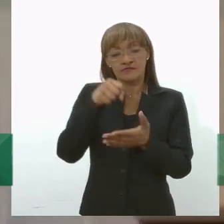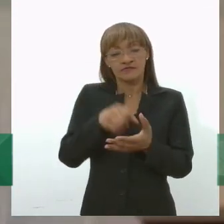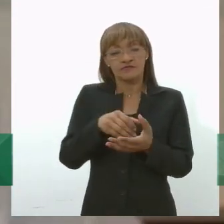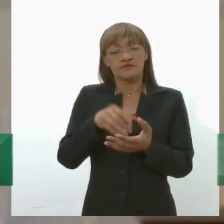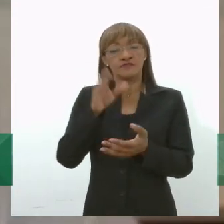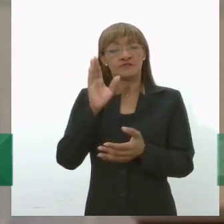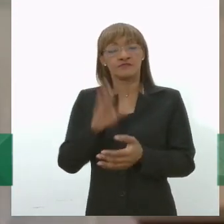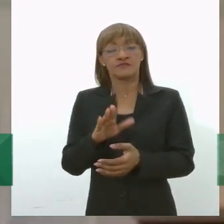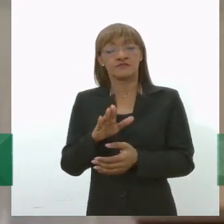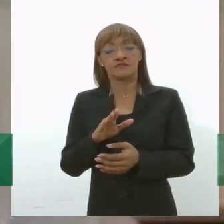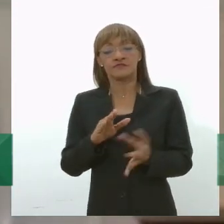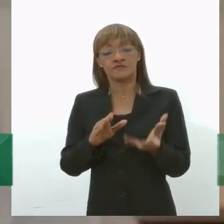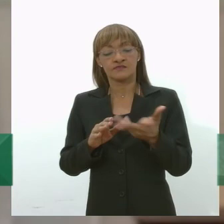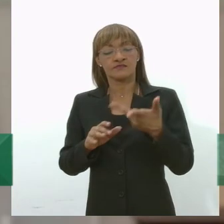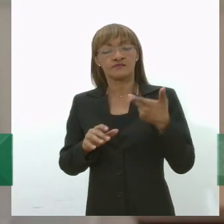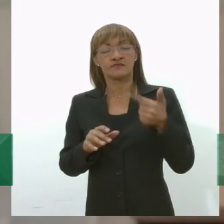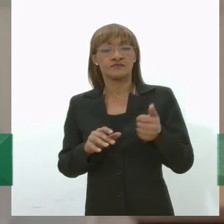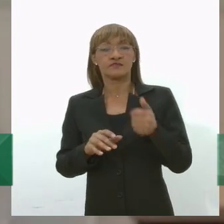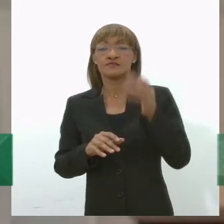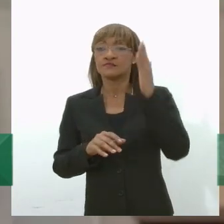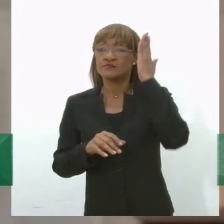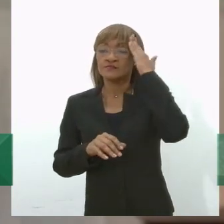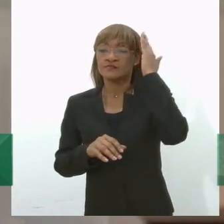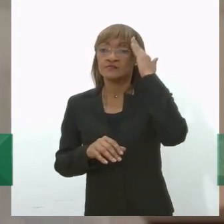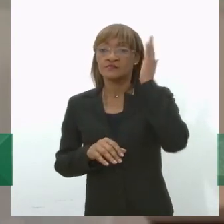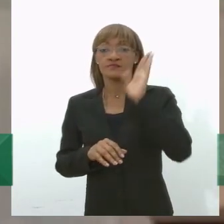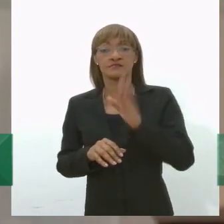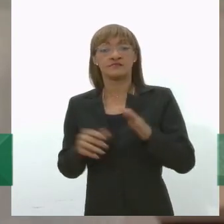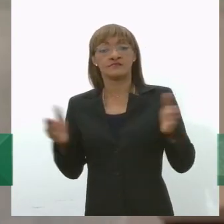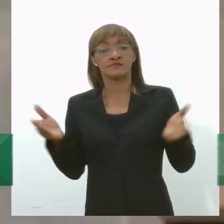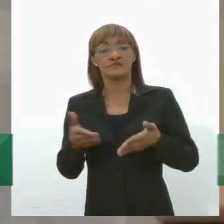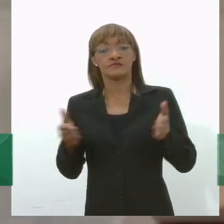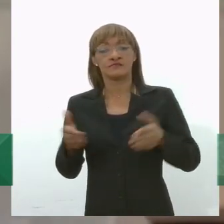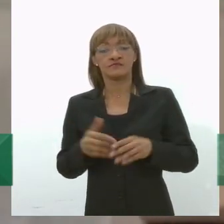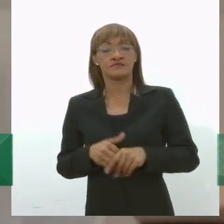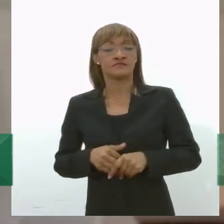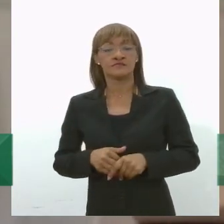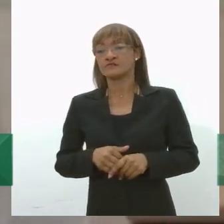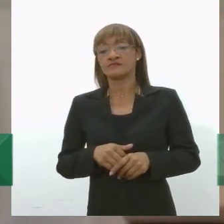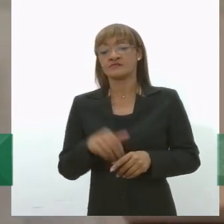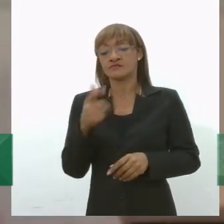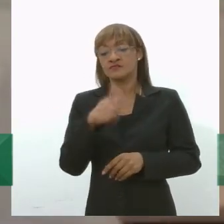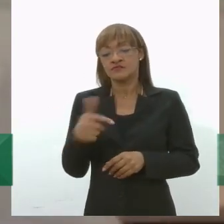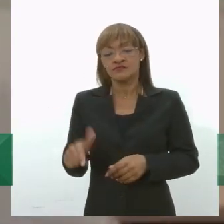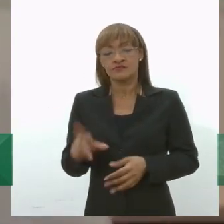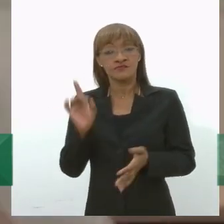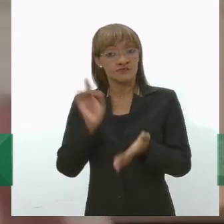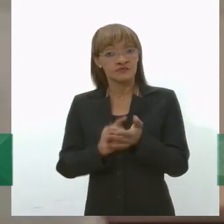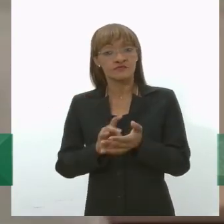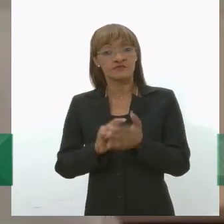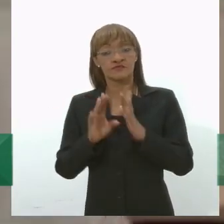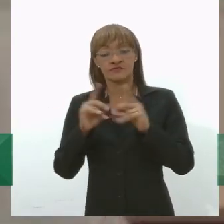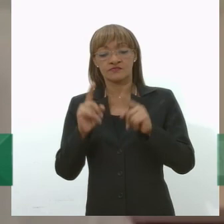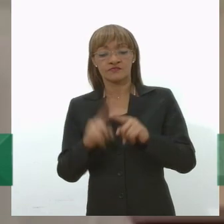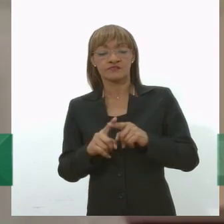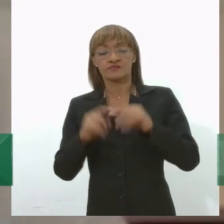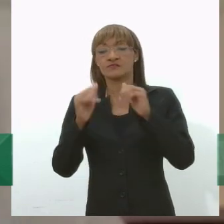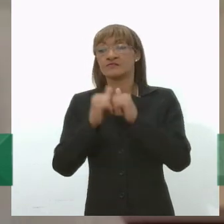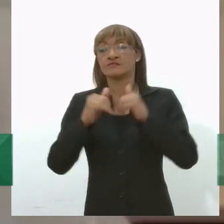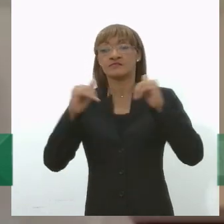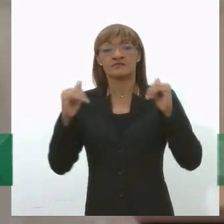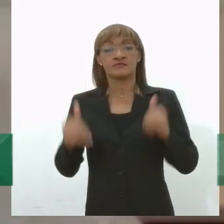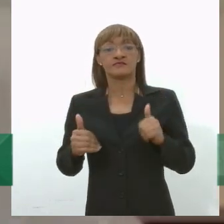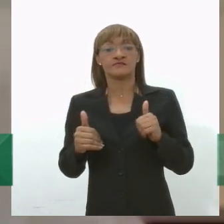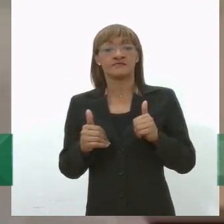que a gente pensa hoje de melhor forma tecnológica a gente não tem uma segregação na origem da gente dividir esses resíduos para eles serem